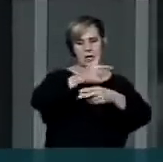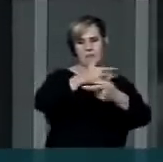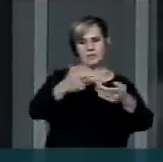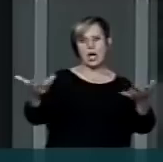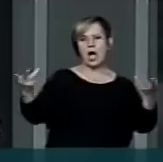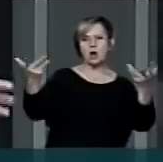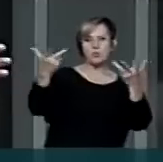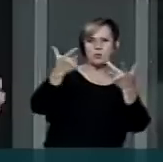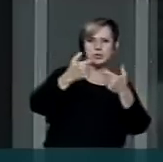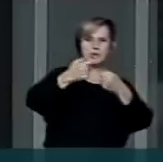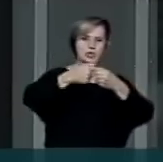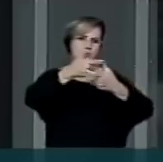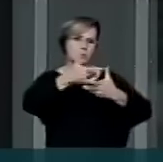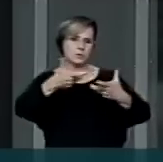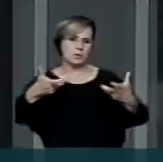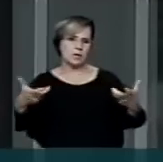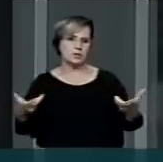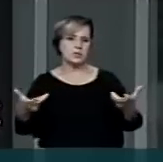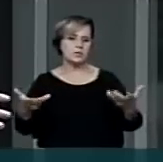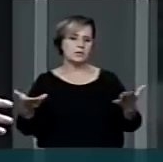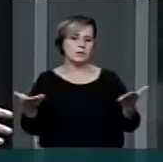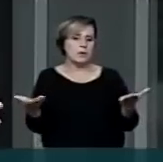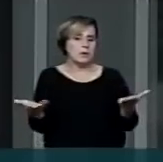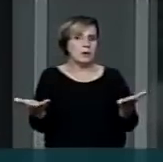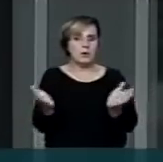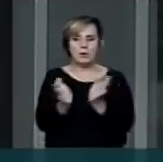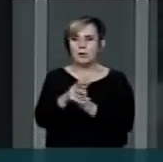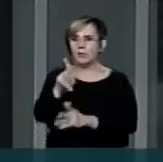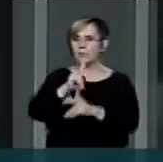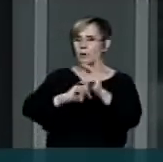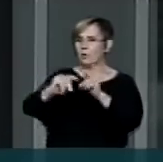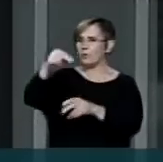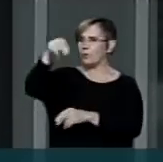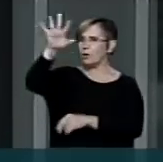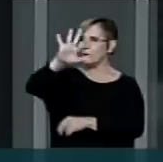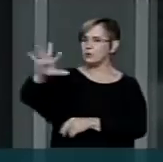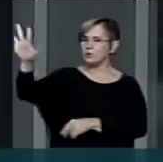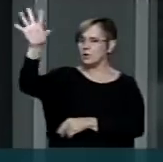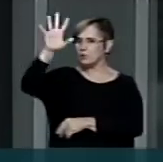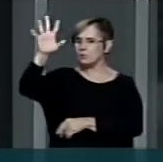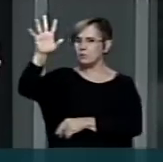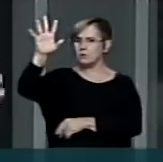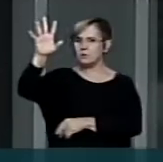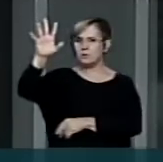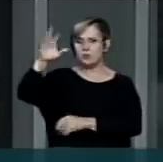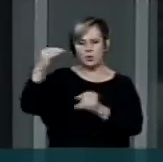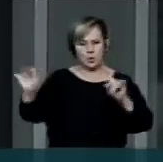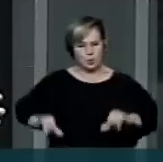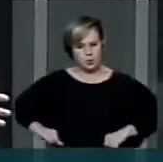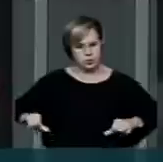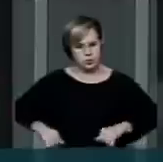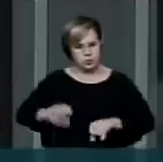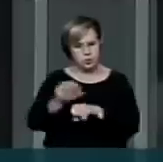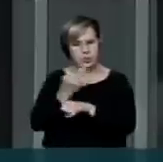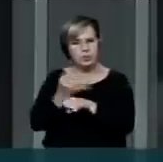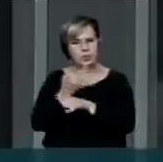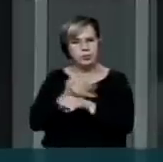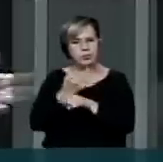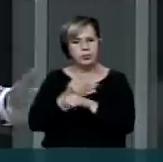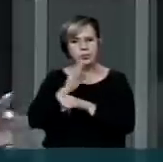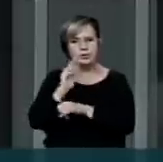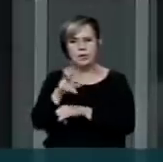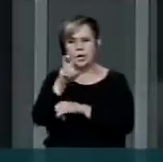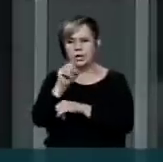E isso diminui esse nordestino, esse lutador, esse desbravador, que está aí há 50 anos sofrendo hoje,